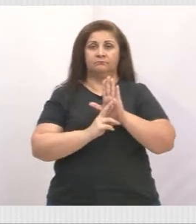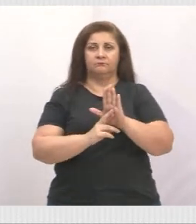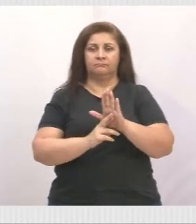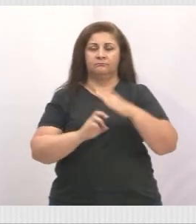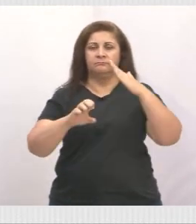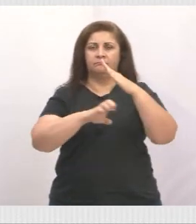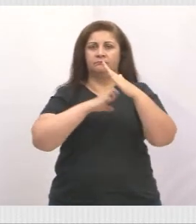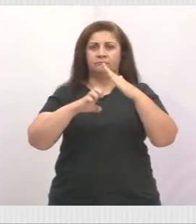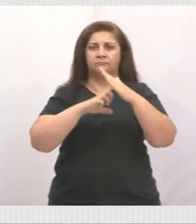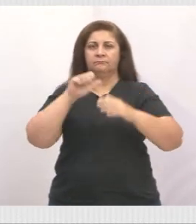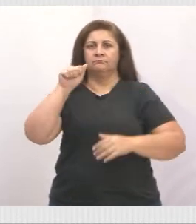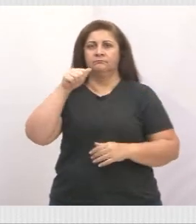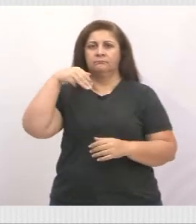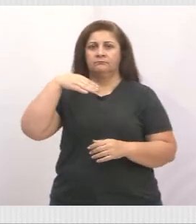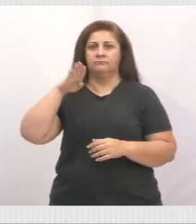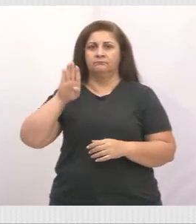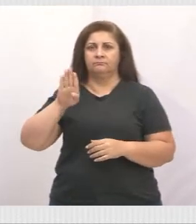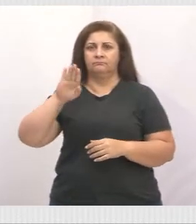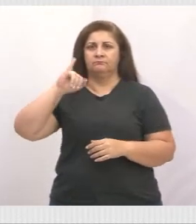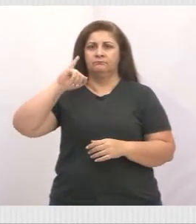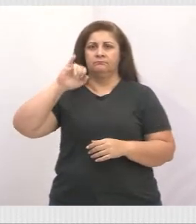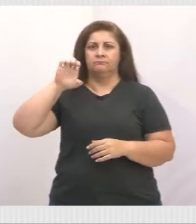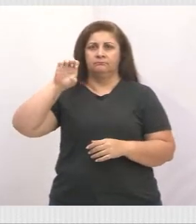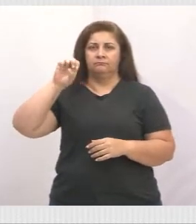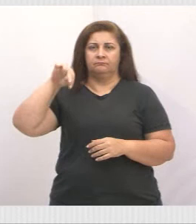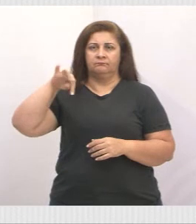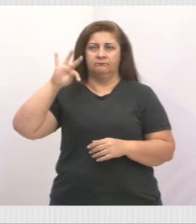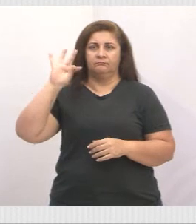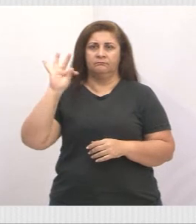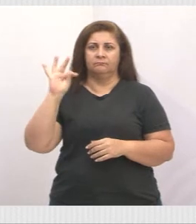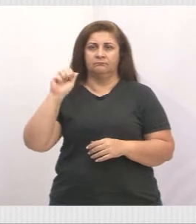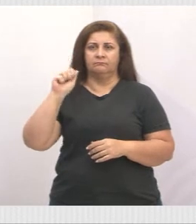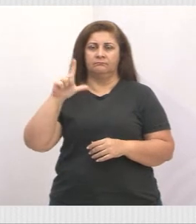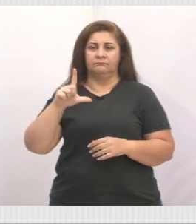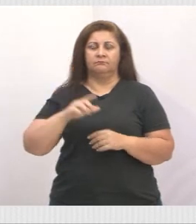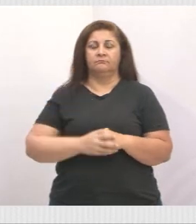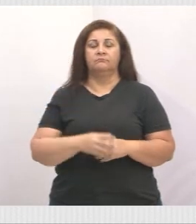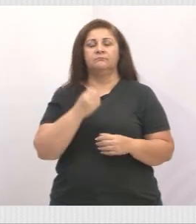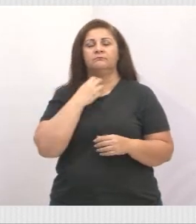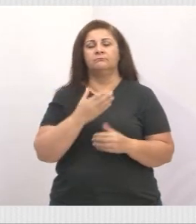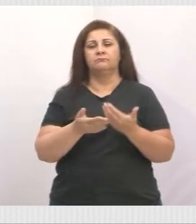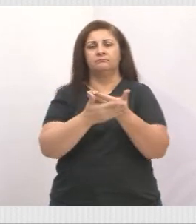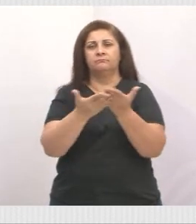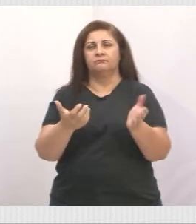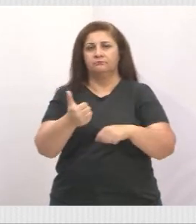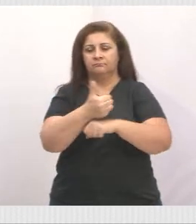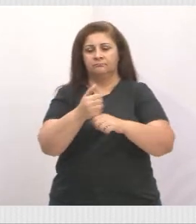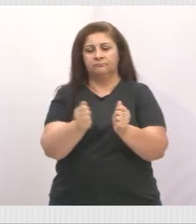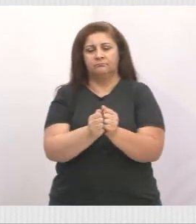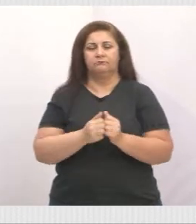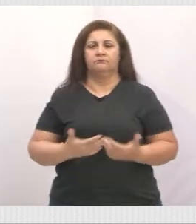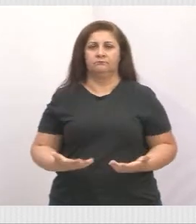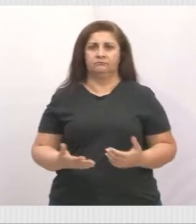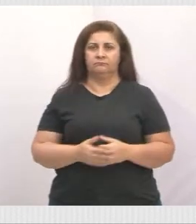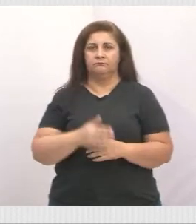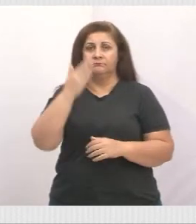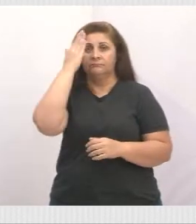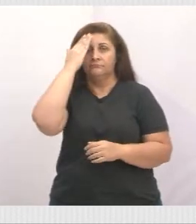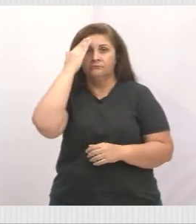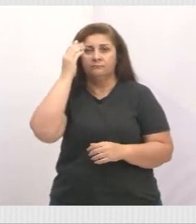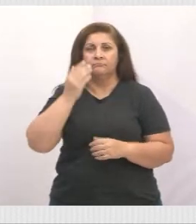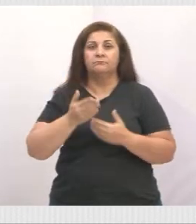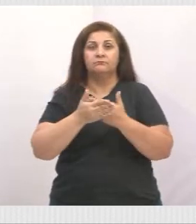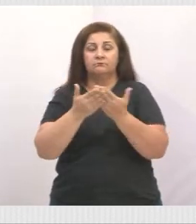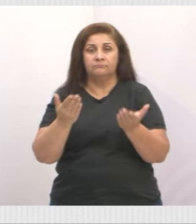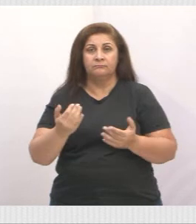ambiental. É muito bom ter vocês conosco. Saibam que vocês é